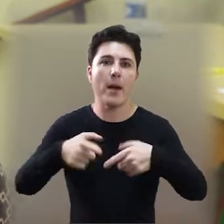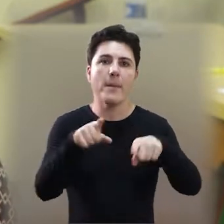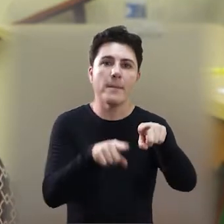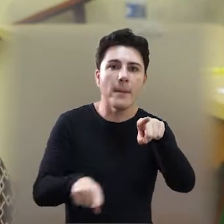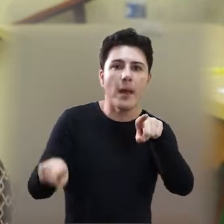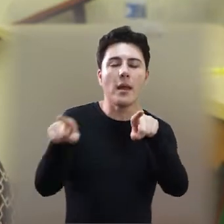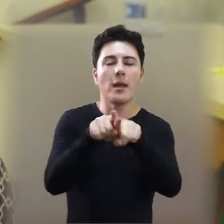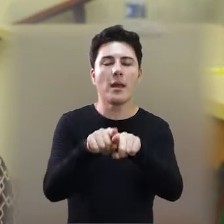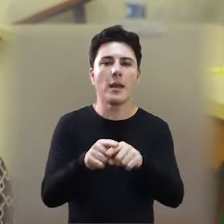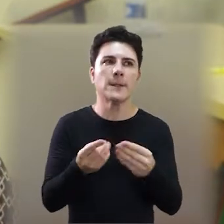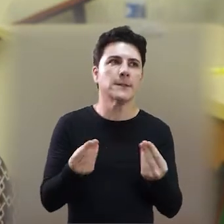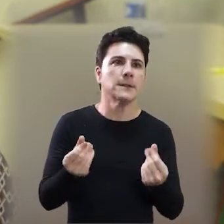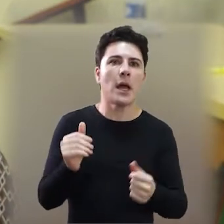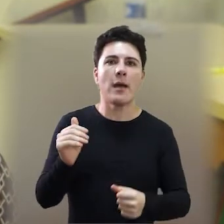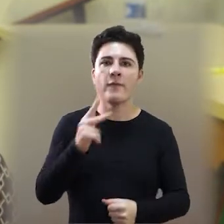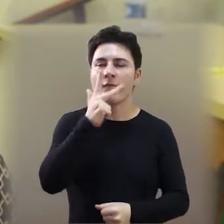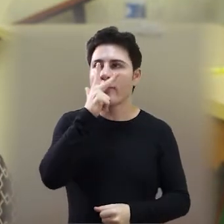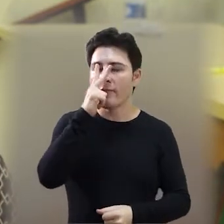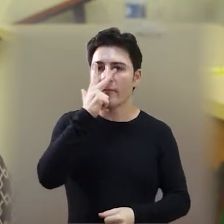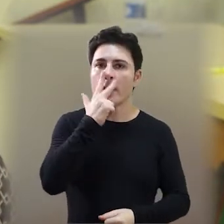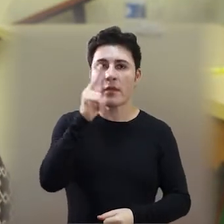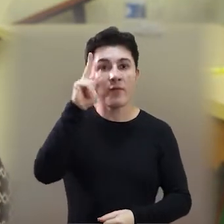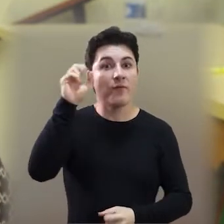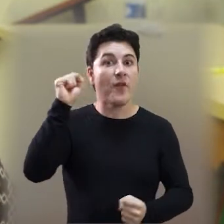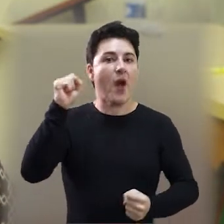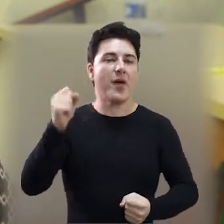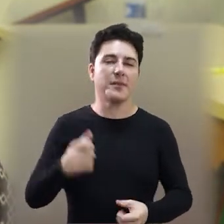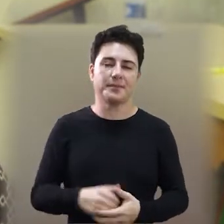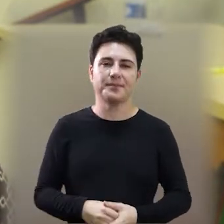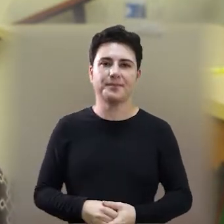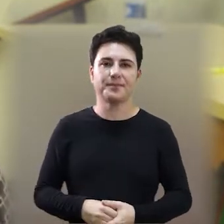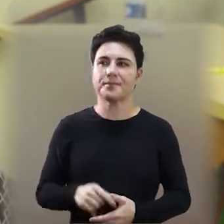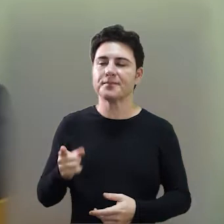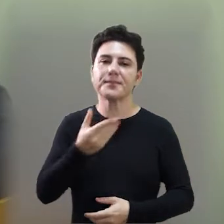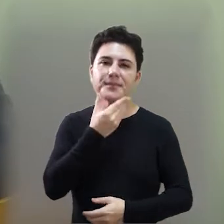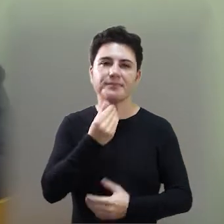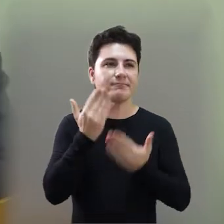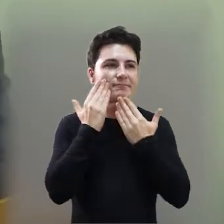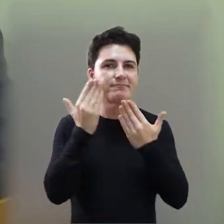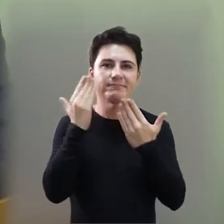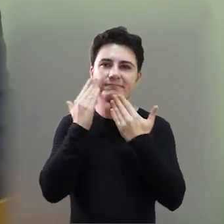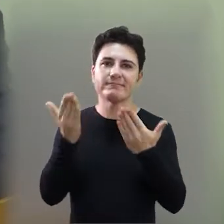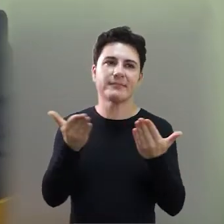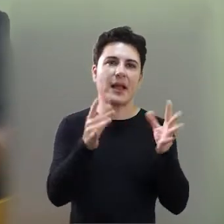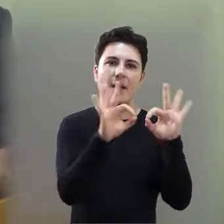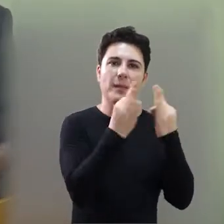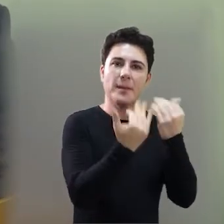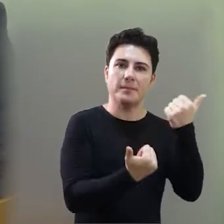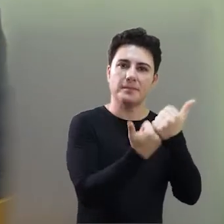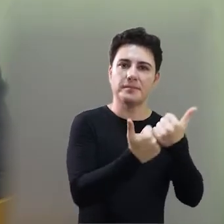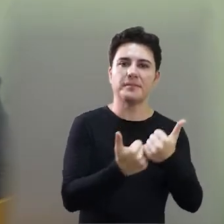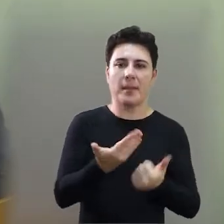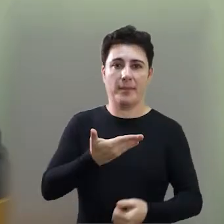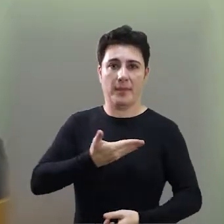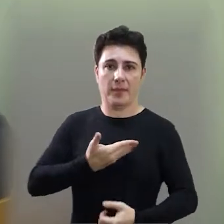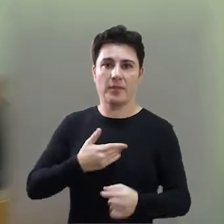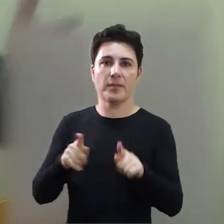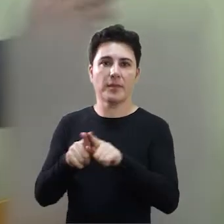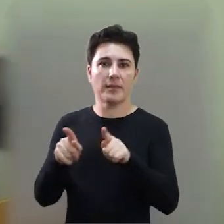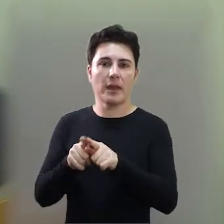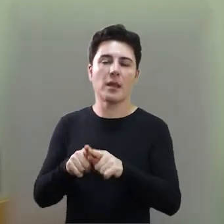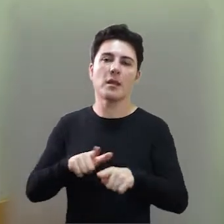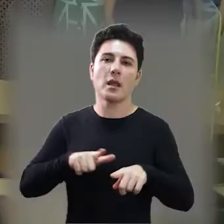trato, a parceria fique mais forte, né? Cada vez mais. Alexandre agradeceu o apoio da família,